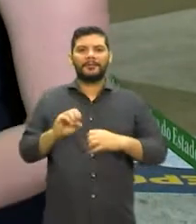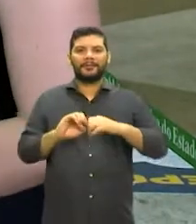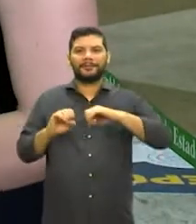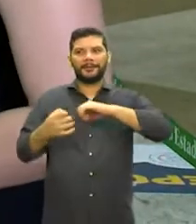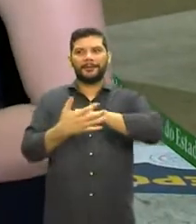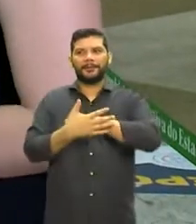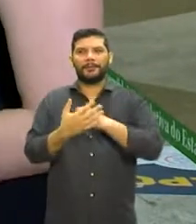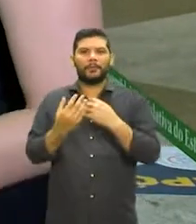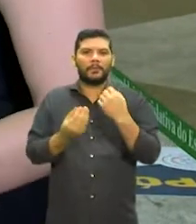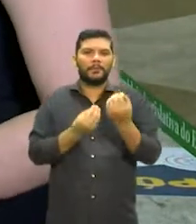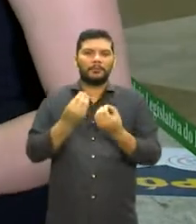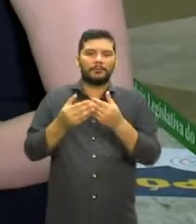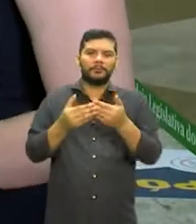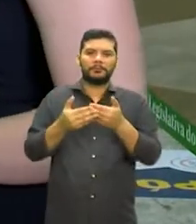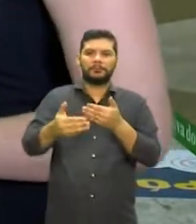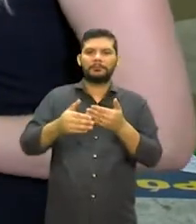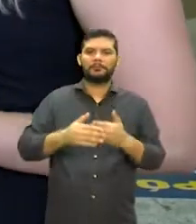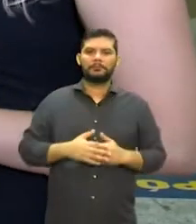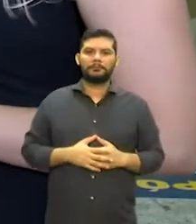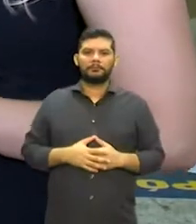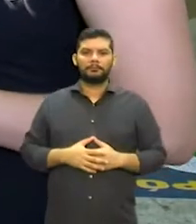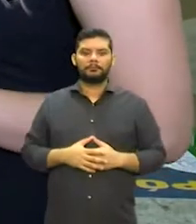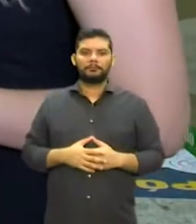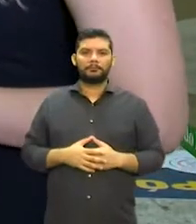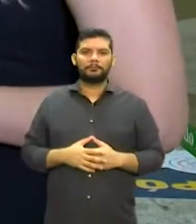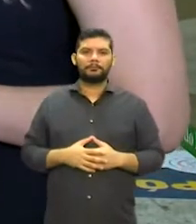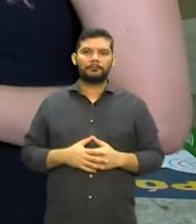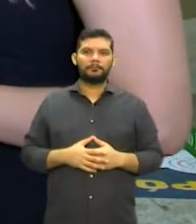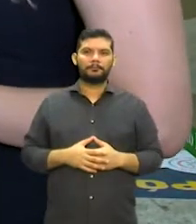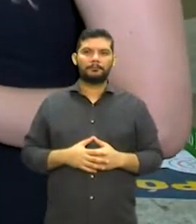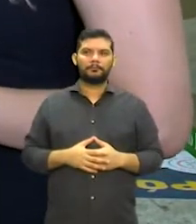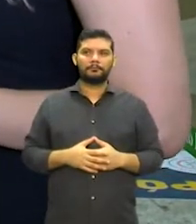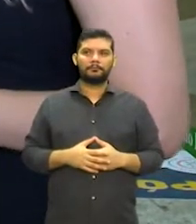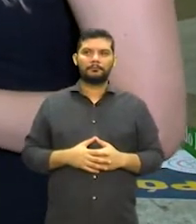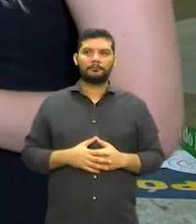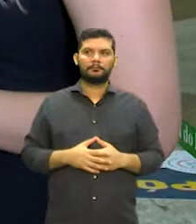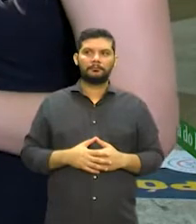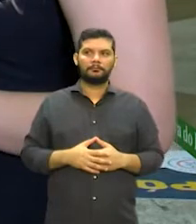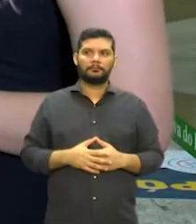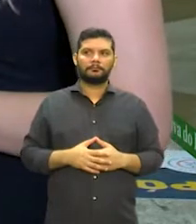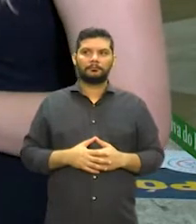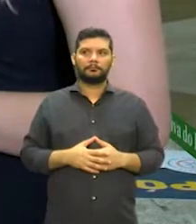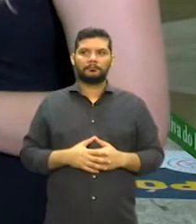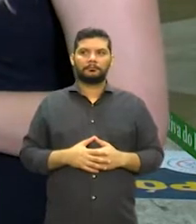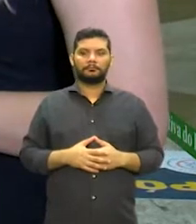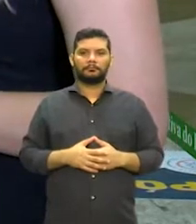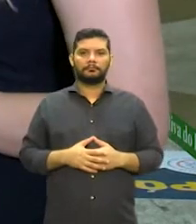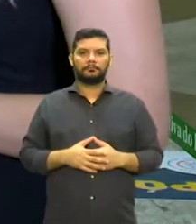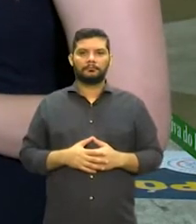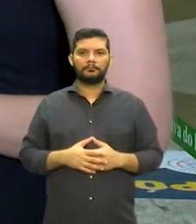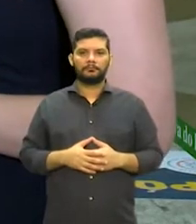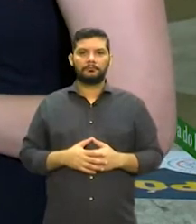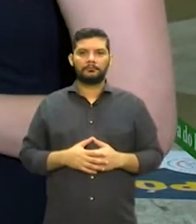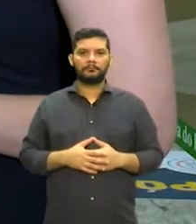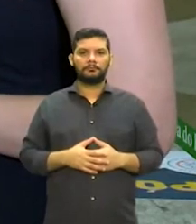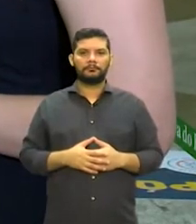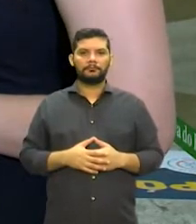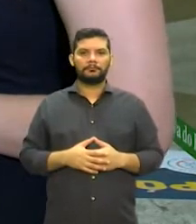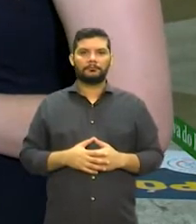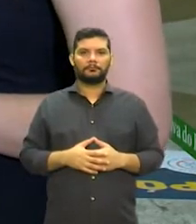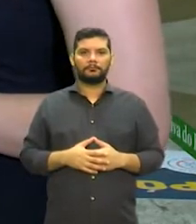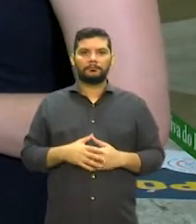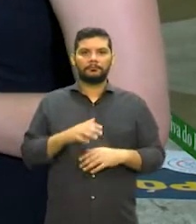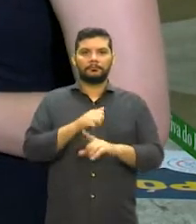esperar daqui para frente? Quais são os principais desafios? Eu acho que a sociedade tem que estar